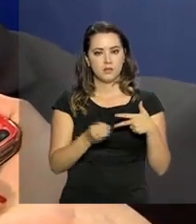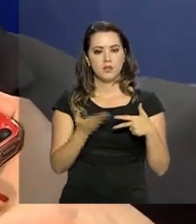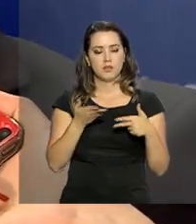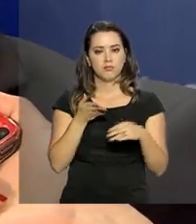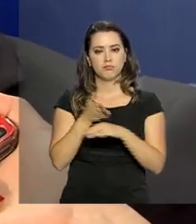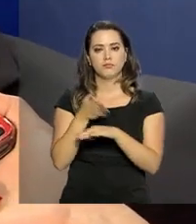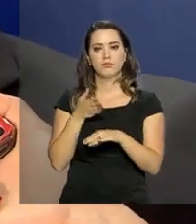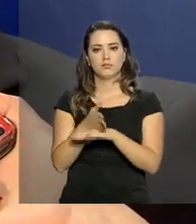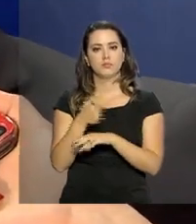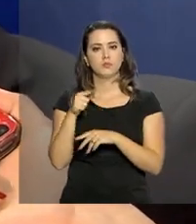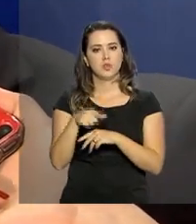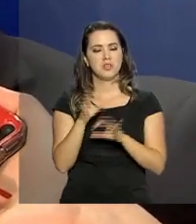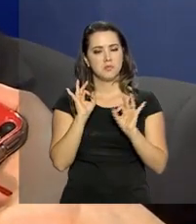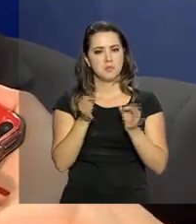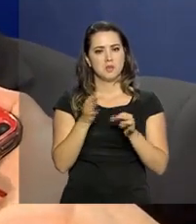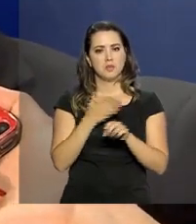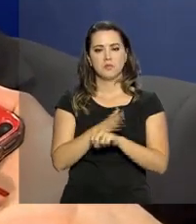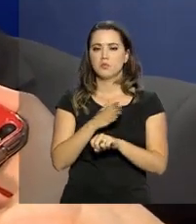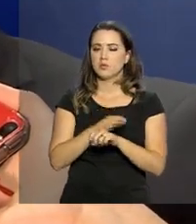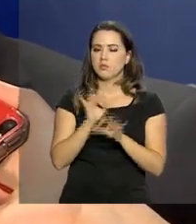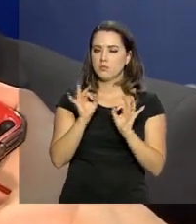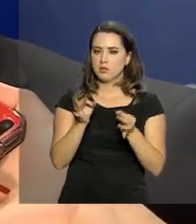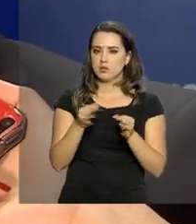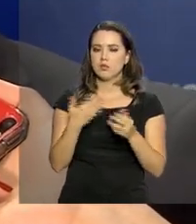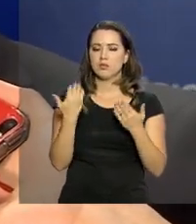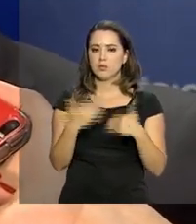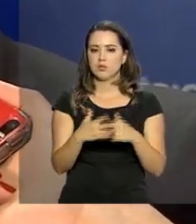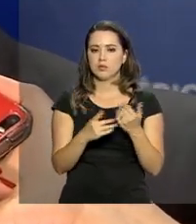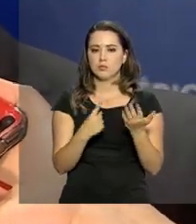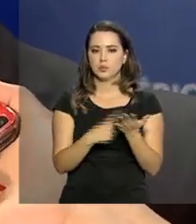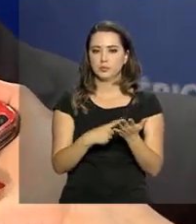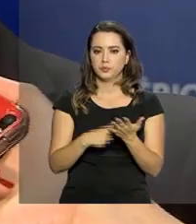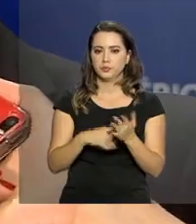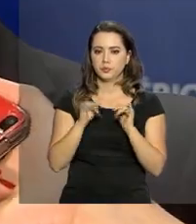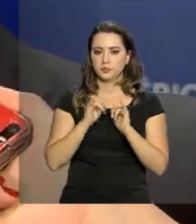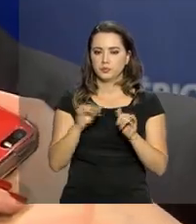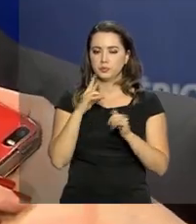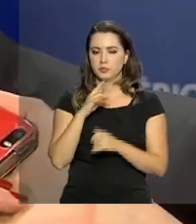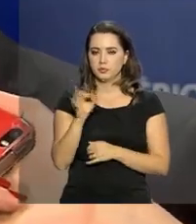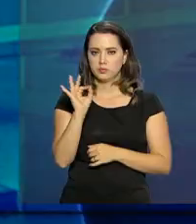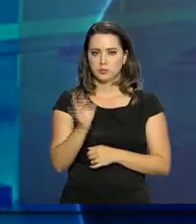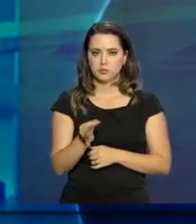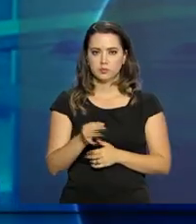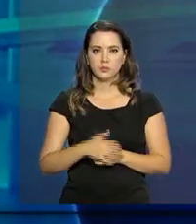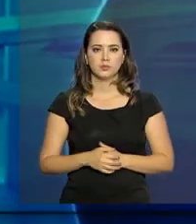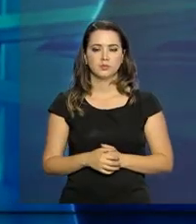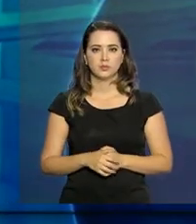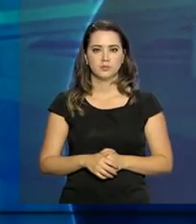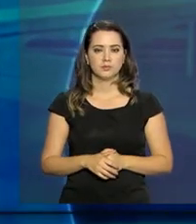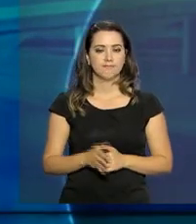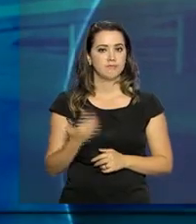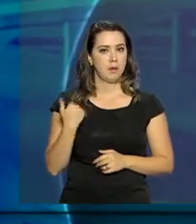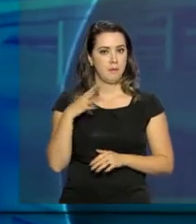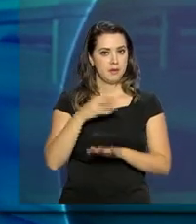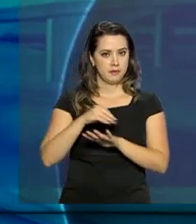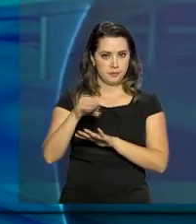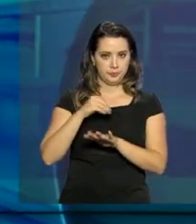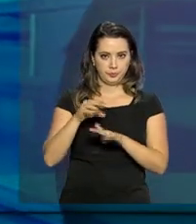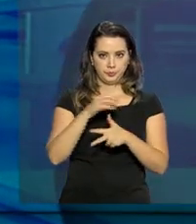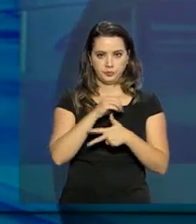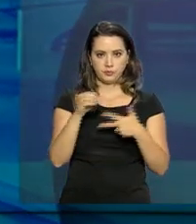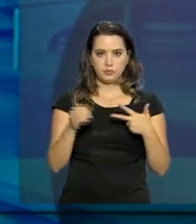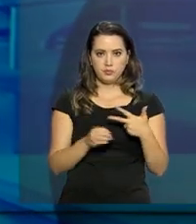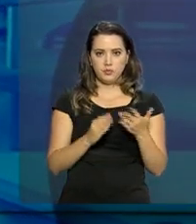assegurado a segurança, a qualidade e o compromisso e a previsibilidade da divulgação dos resultados. E mais uma informação